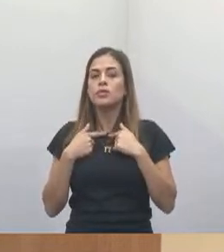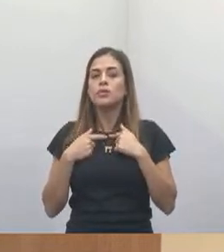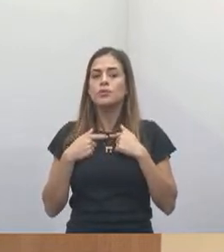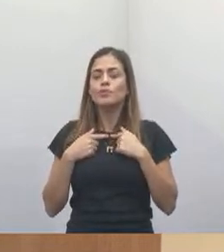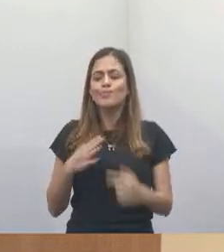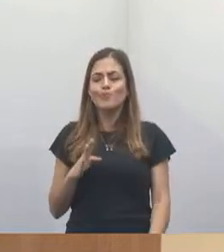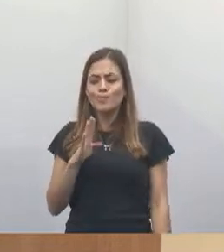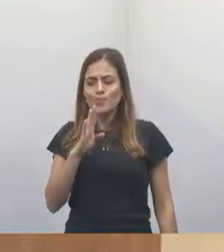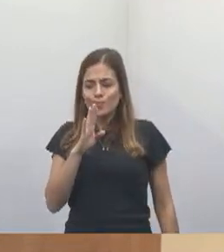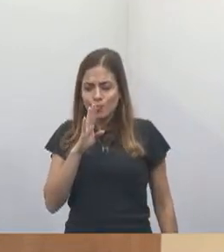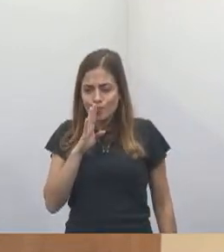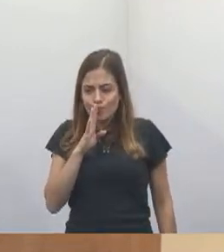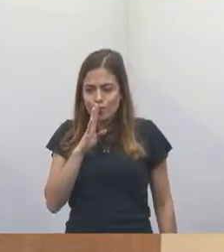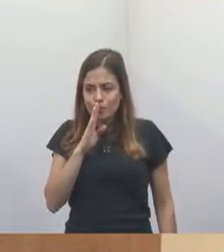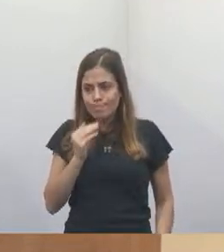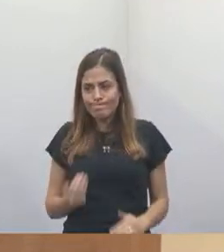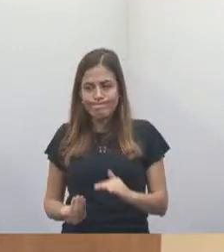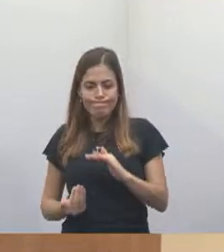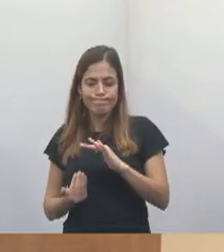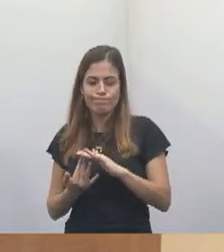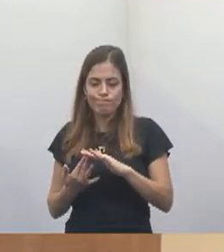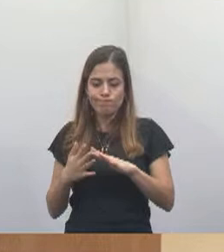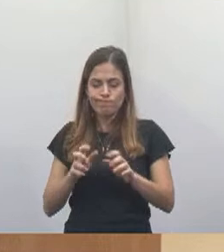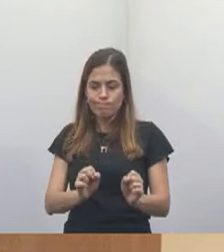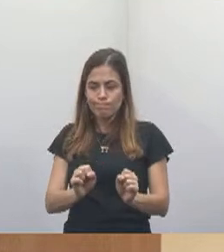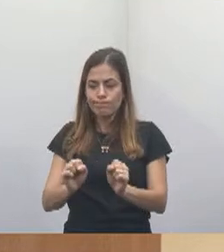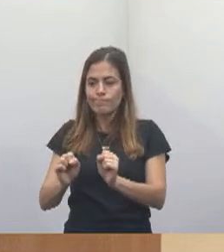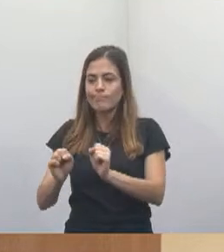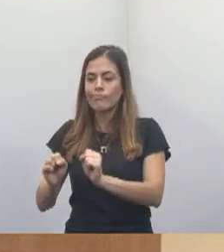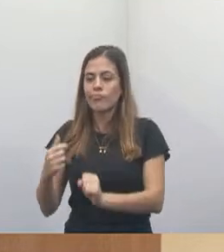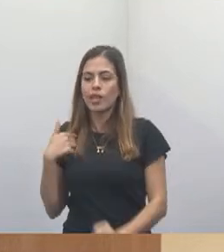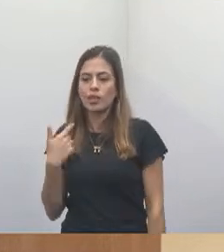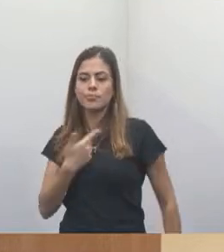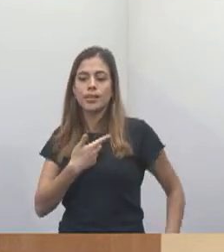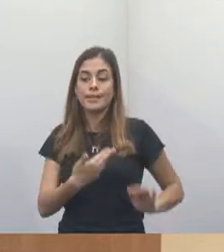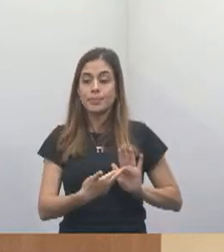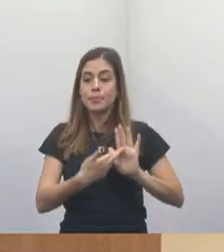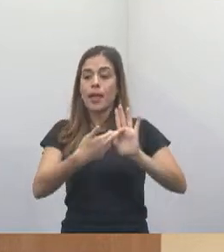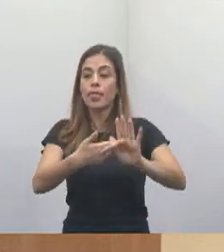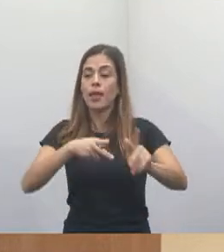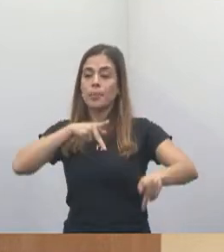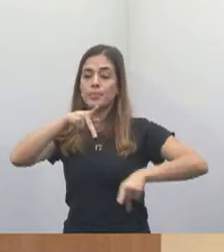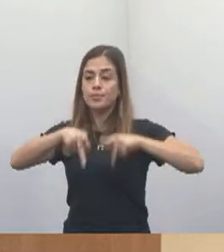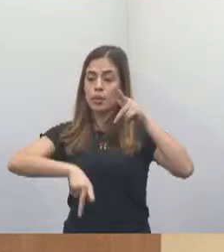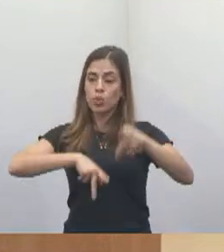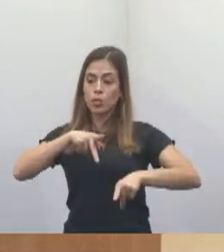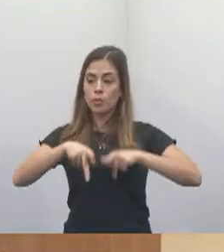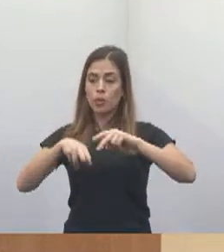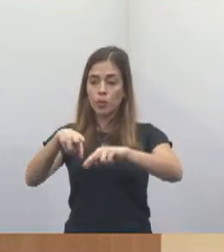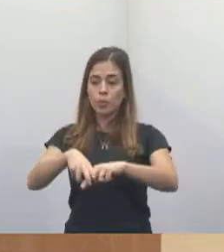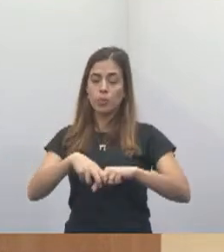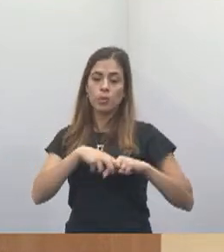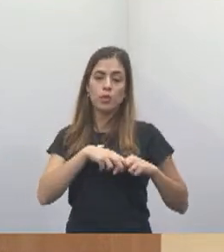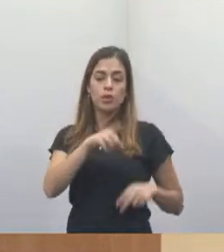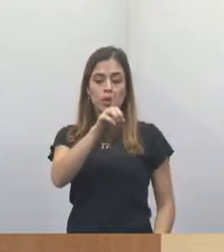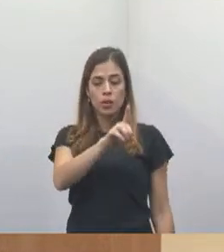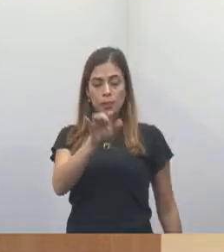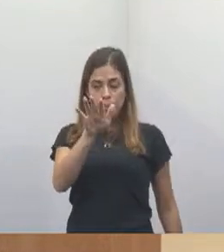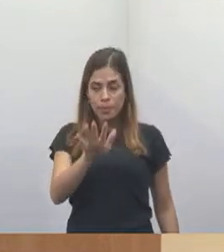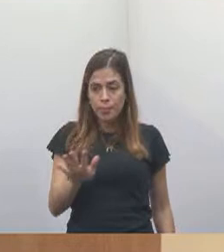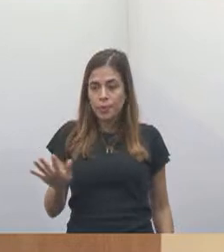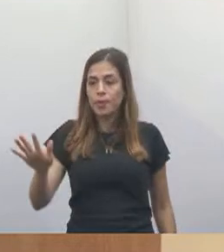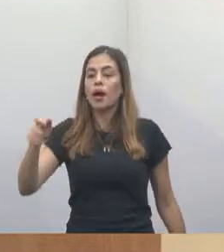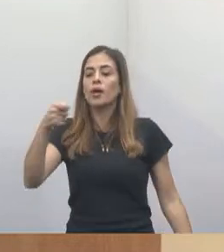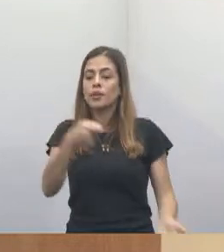que não conseguem alcançar os poderes. E nós estamos aqui para isso. Por isso, os deputados que vieram aqui foram cobrados, sim,